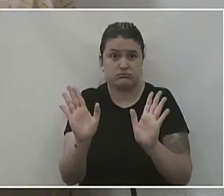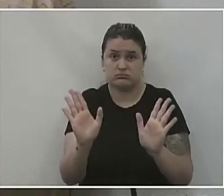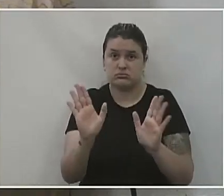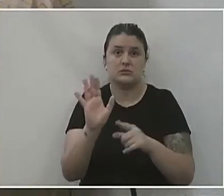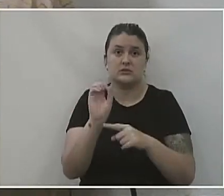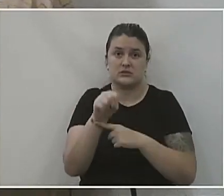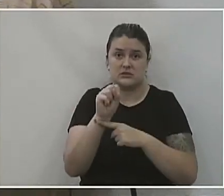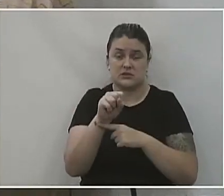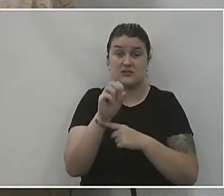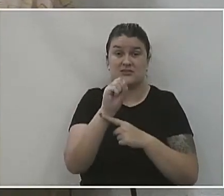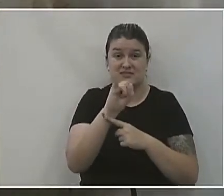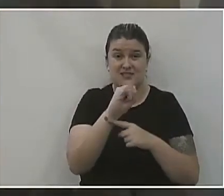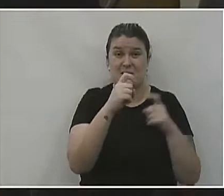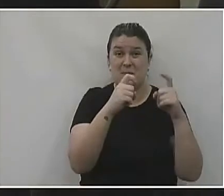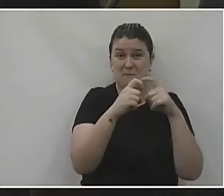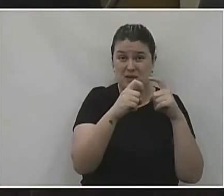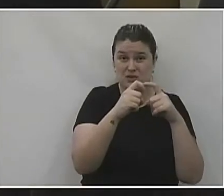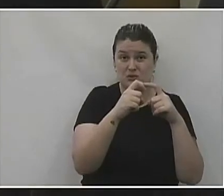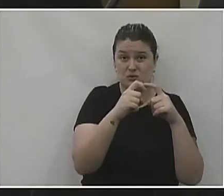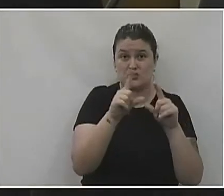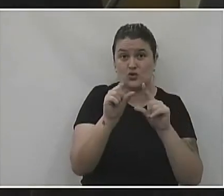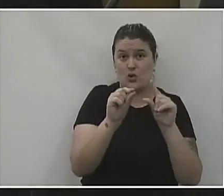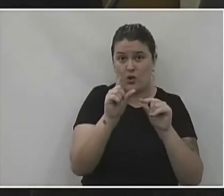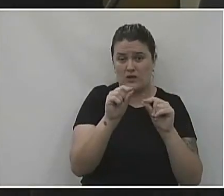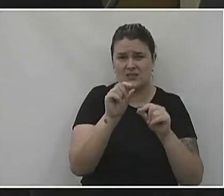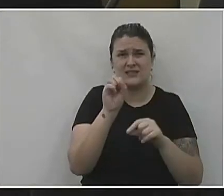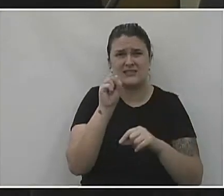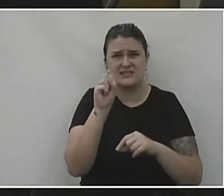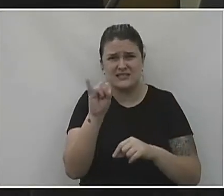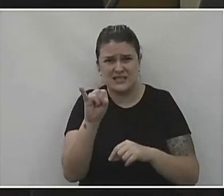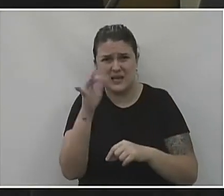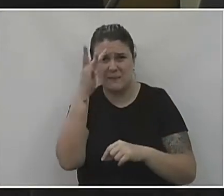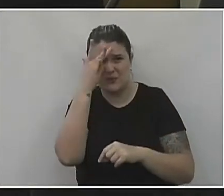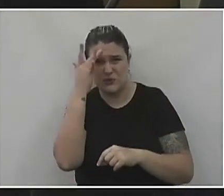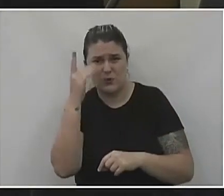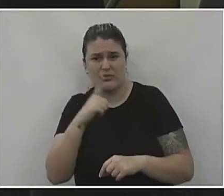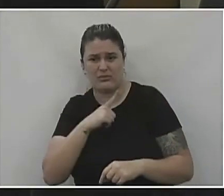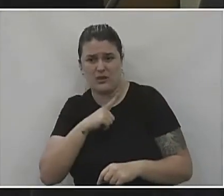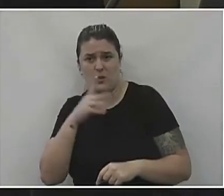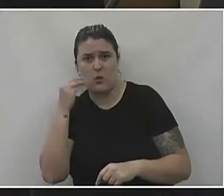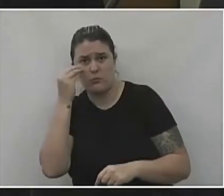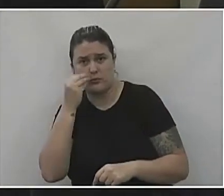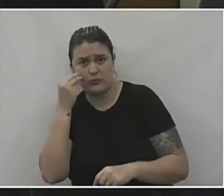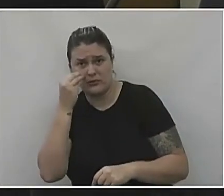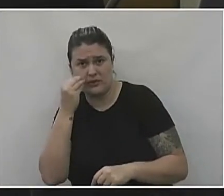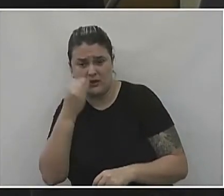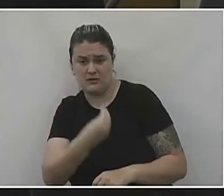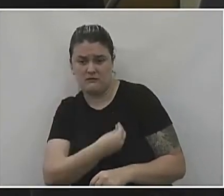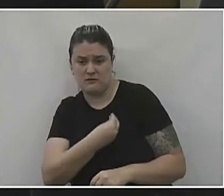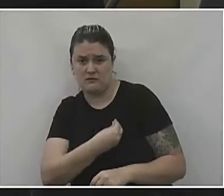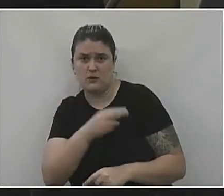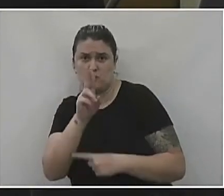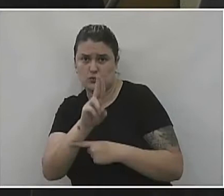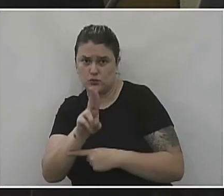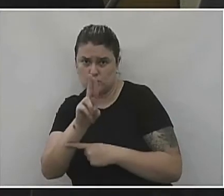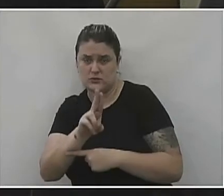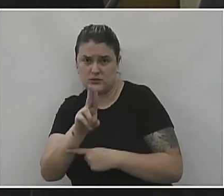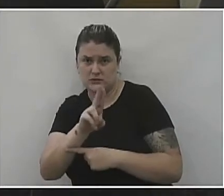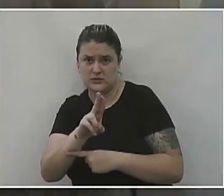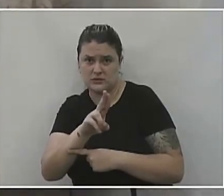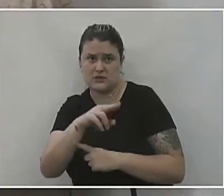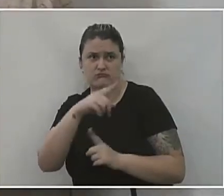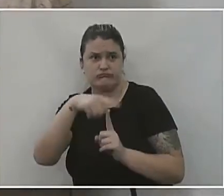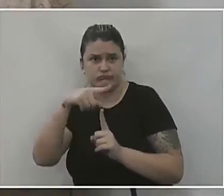a favor, sim. O senhor concorda comigo que quando você tem uma chance de fazer uma pessoa sobreviver, você tem que usar todos os métodos? Concordo